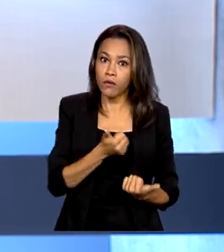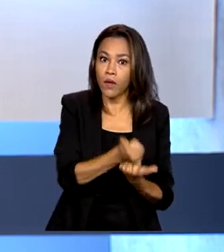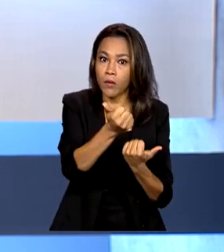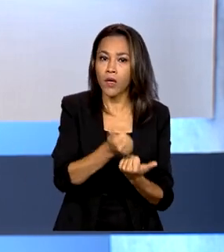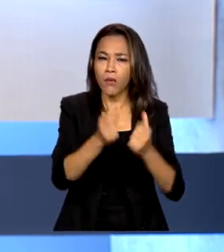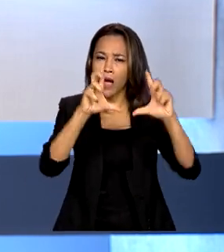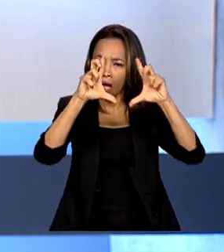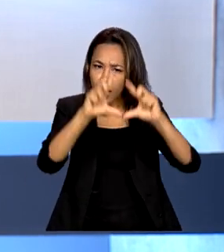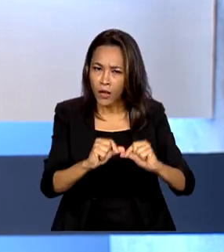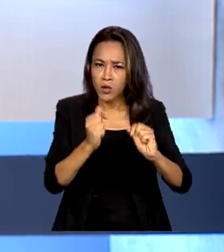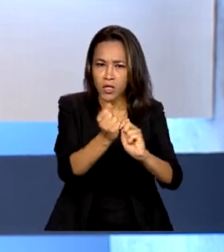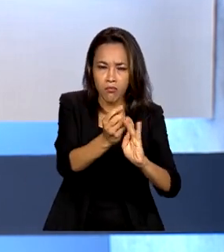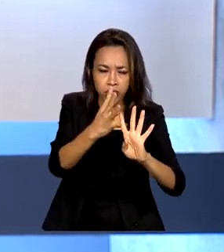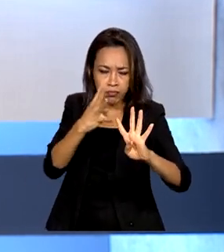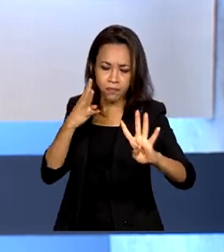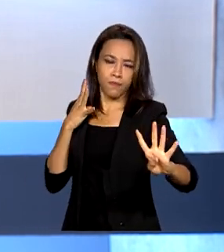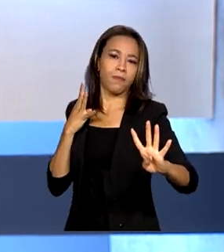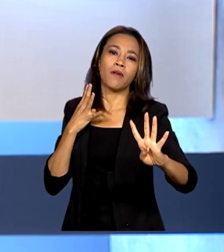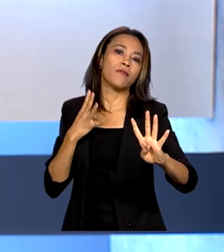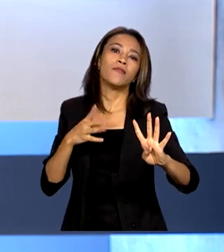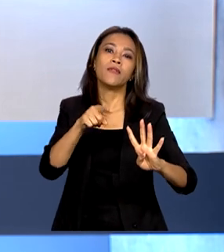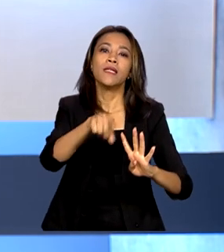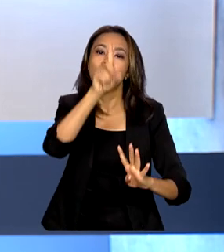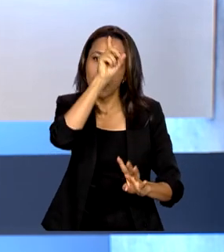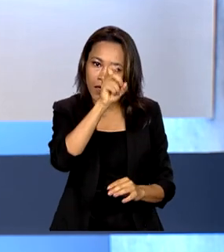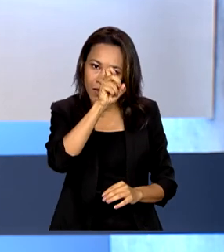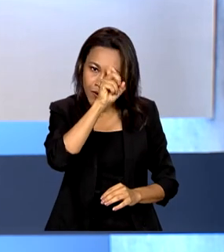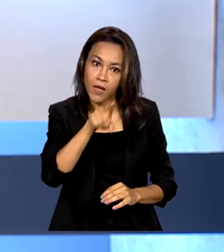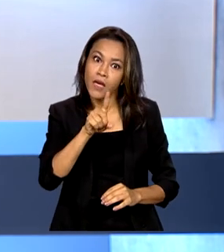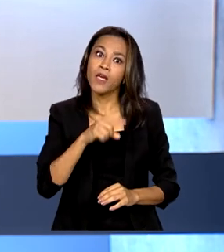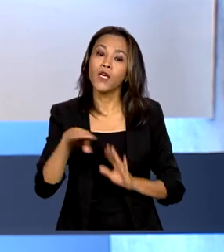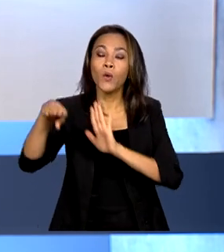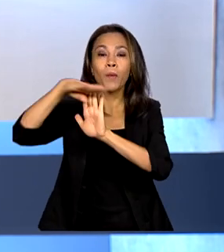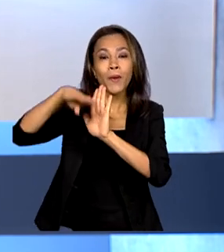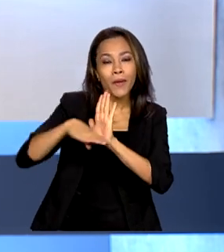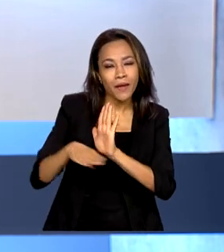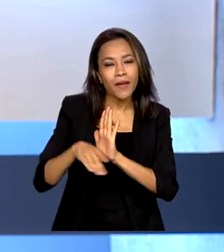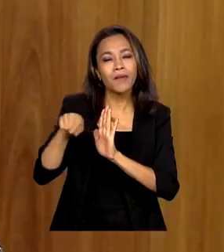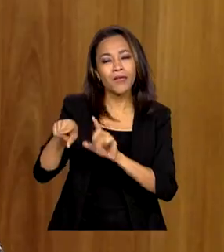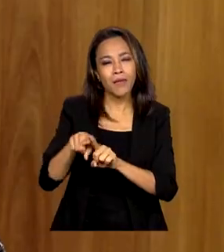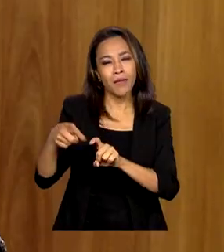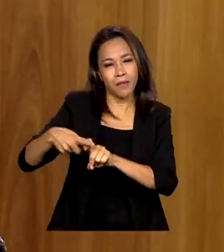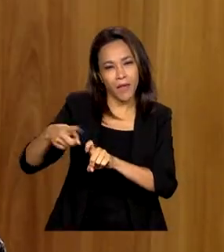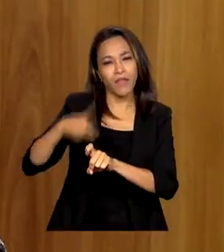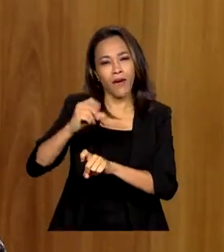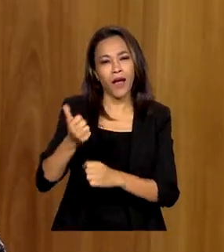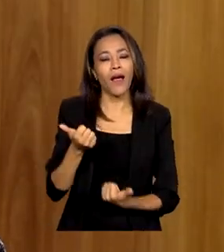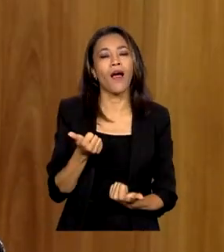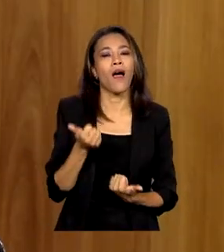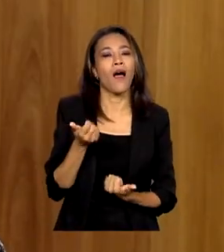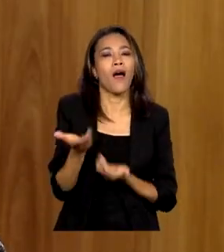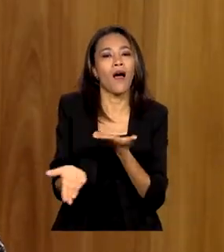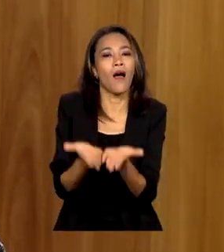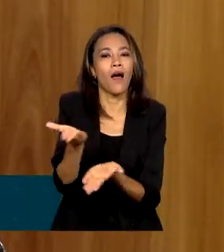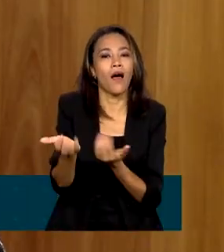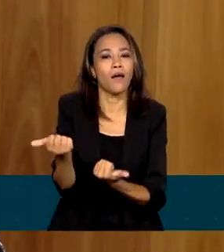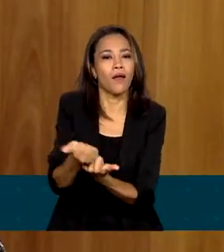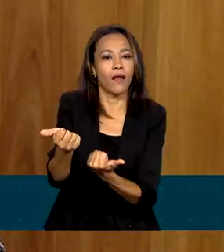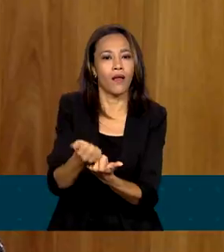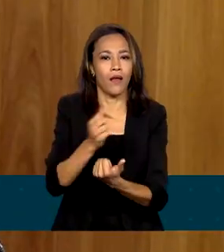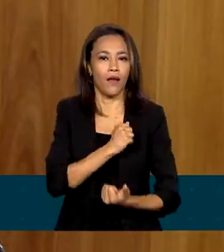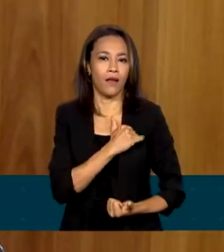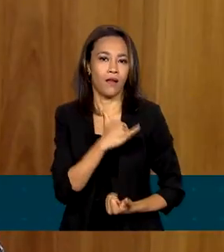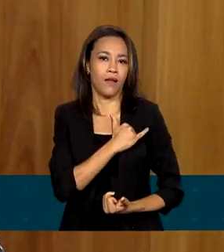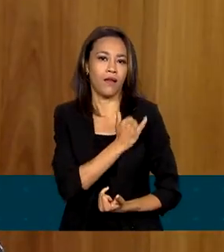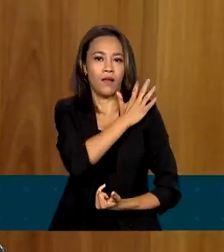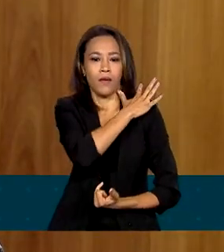no SUS e adiantou que o programa Mais Médicos vai atender a etnia Yanomami. O que nós teremos como uma